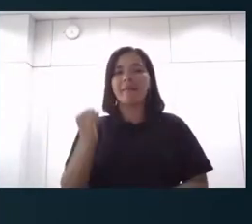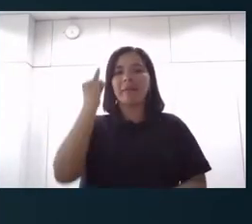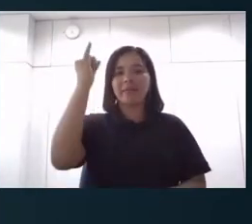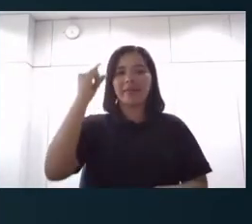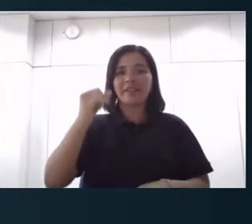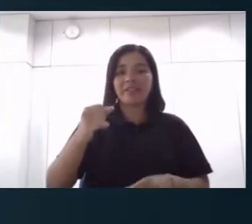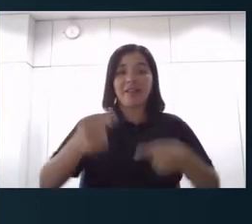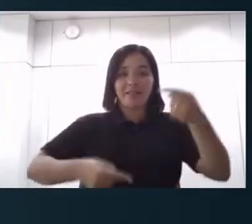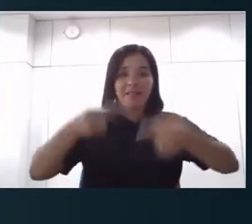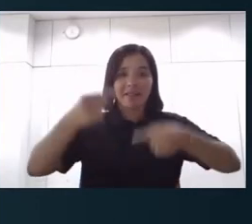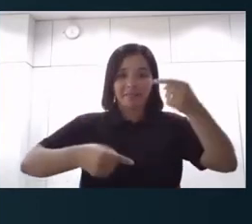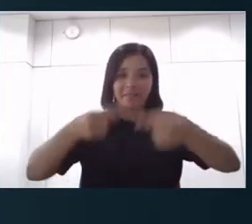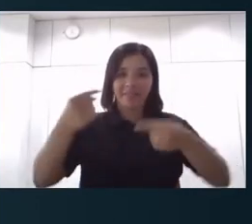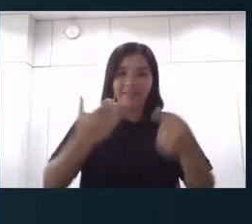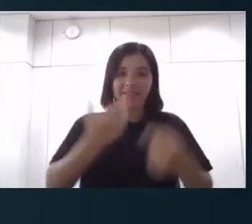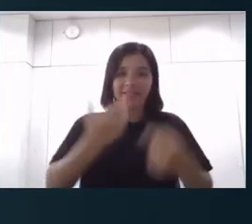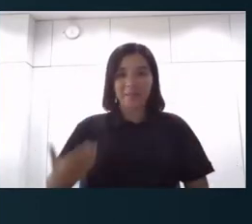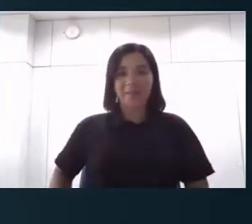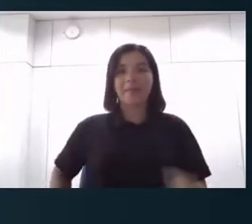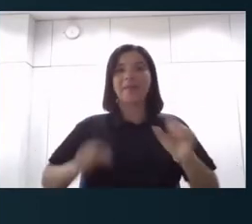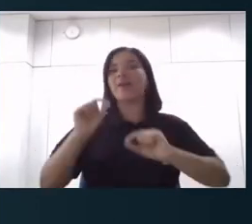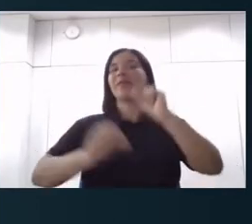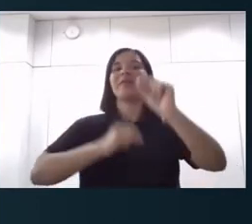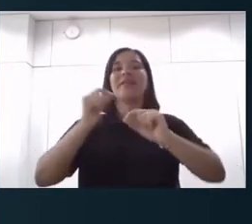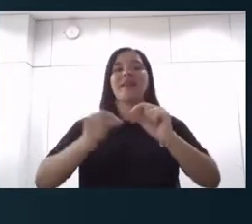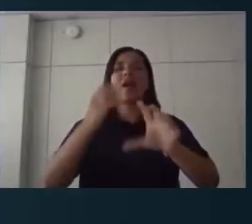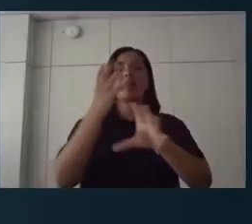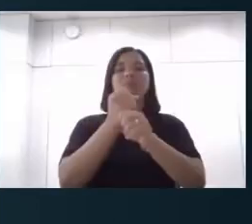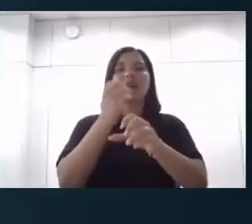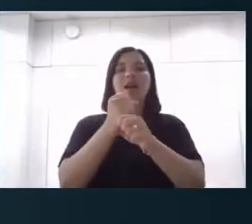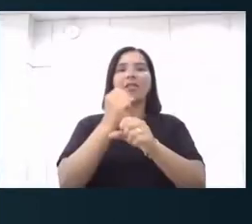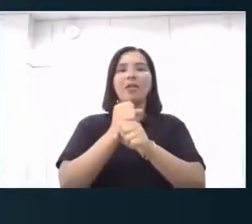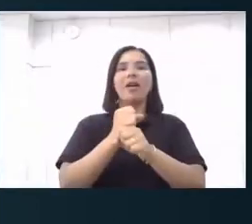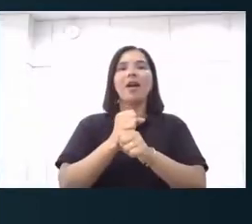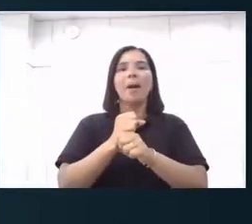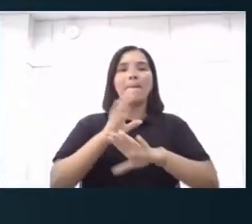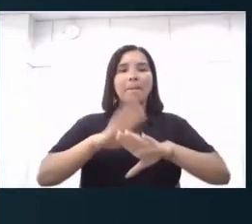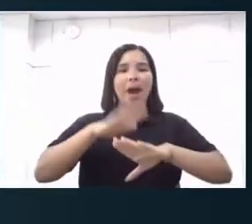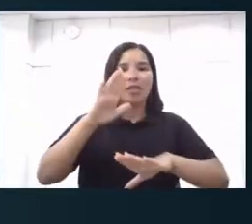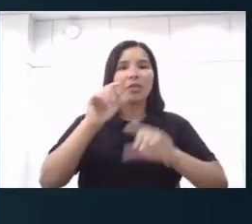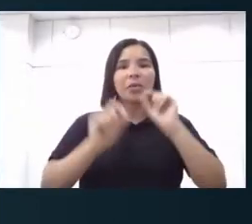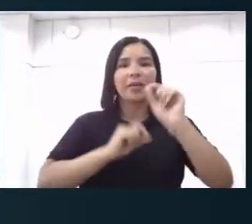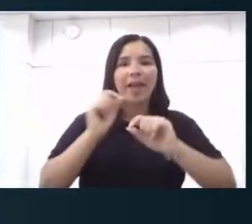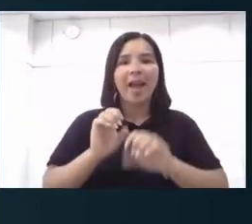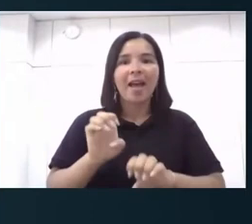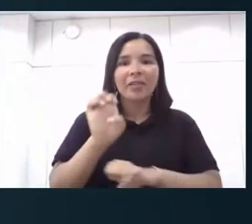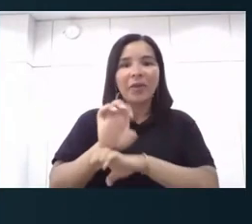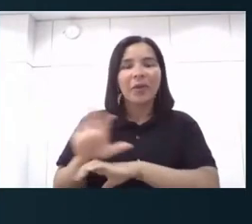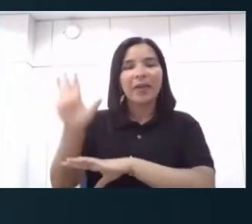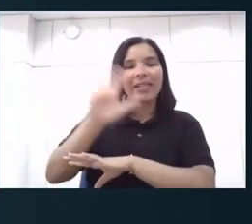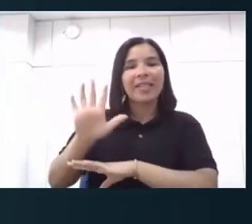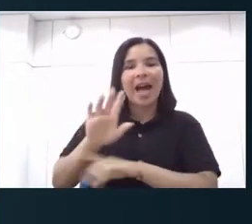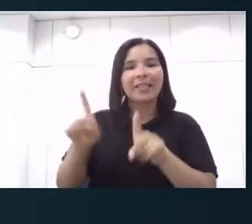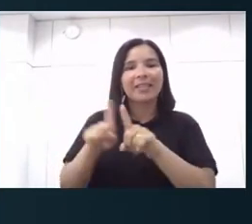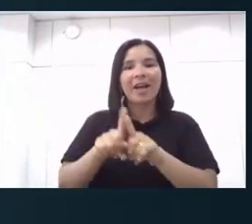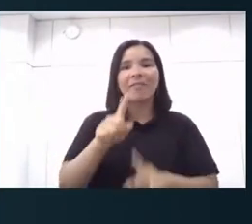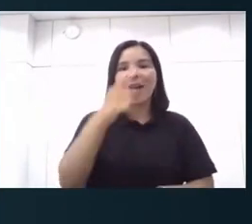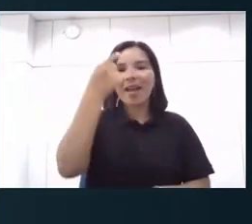que é os dados de pessoal, dado que é, né, reflete muito o que o Estado está fazendo, o seu perfil, como é que a gente está